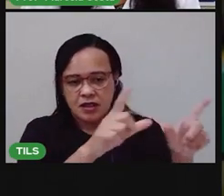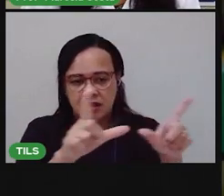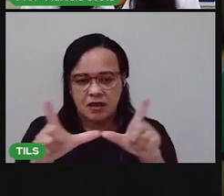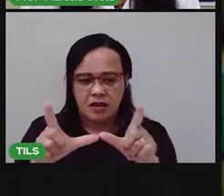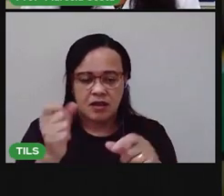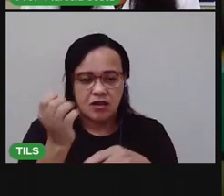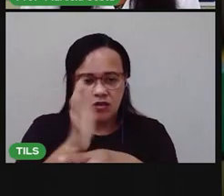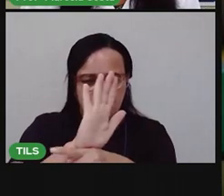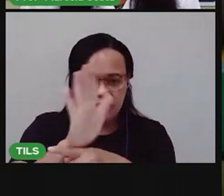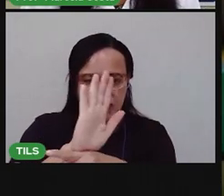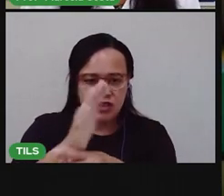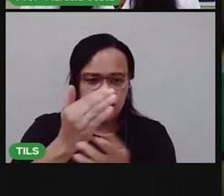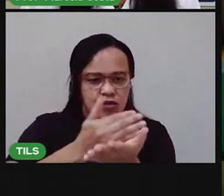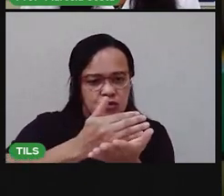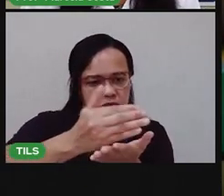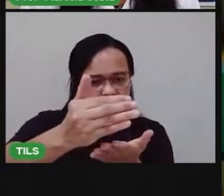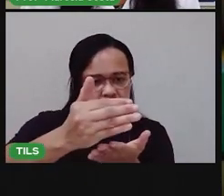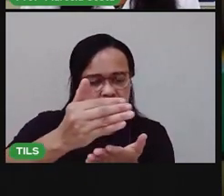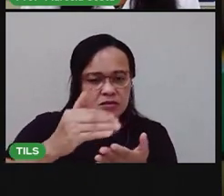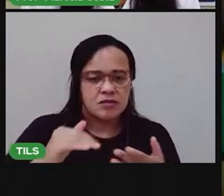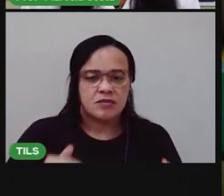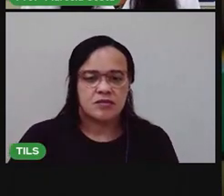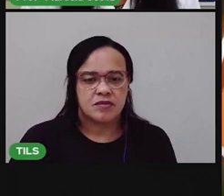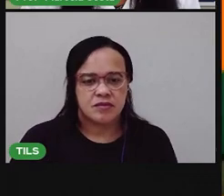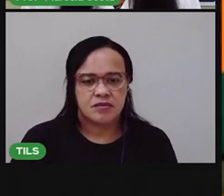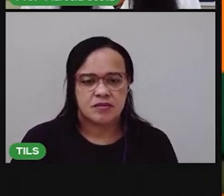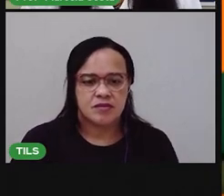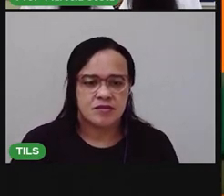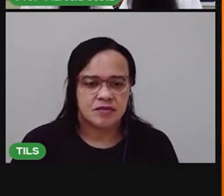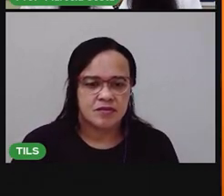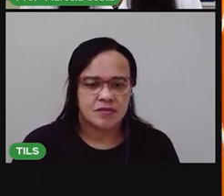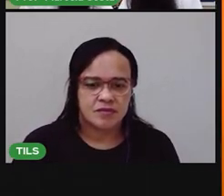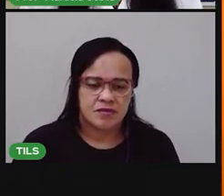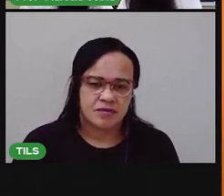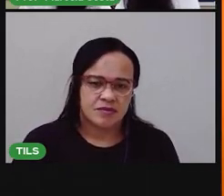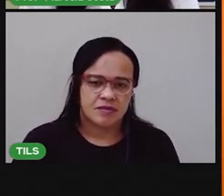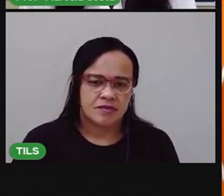o início desse vídeo. sou o Lud e eu quero saber